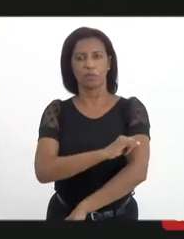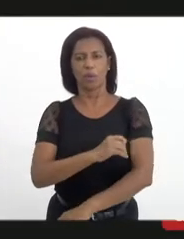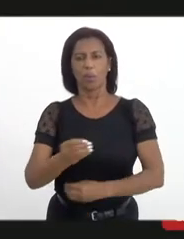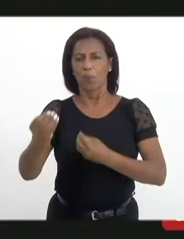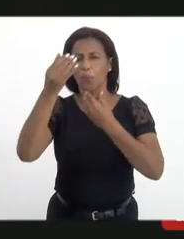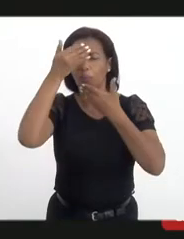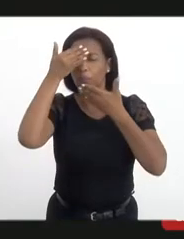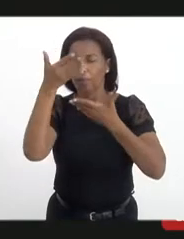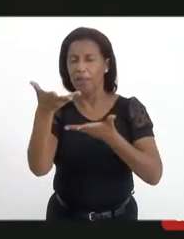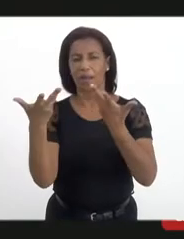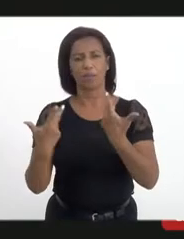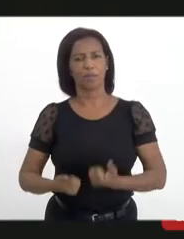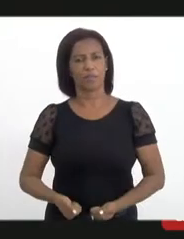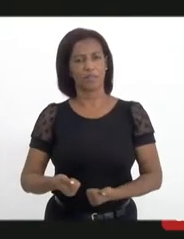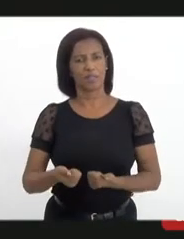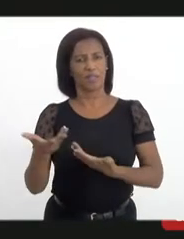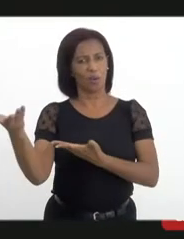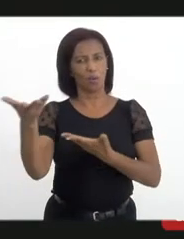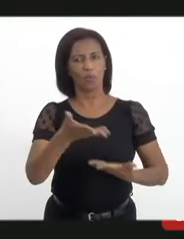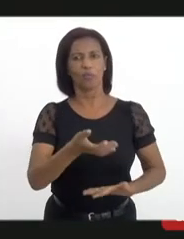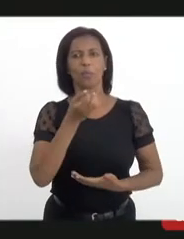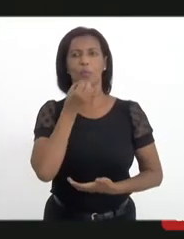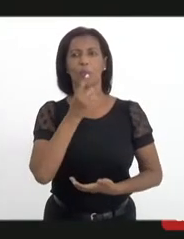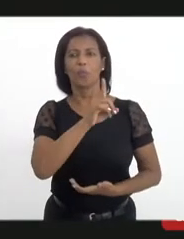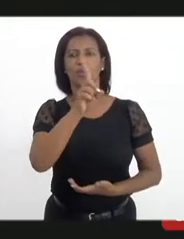obrigado por aceitar o nosso convite e bom dia.